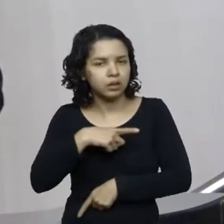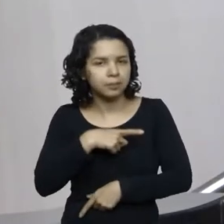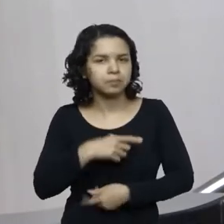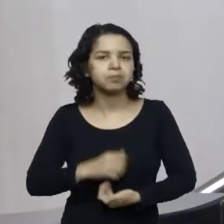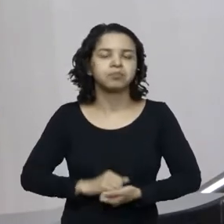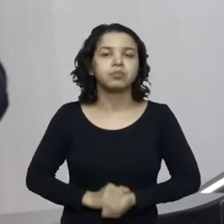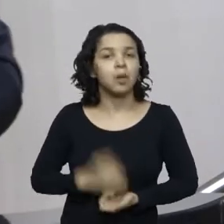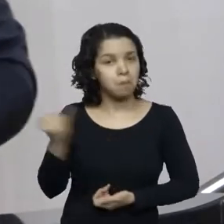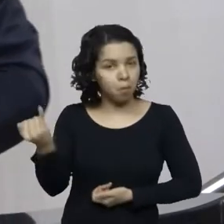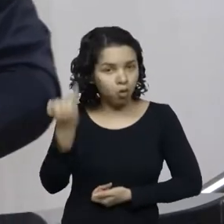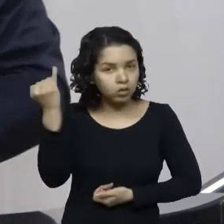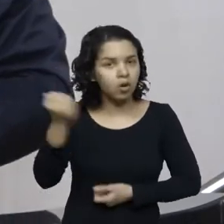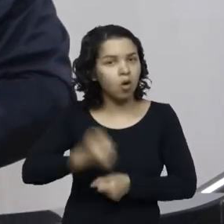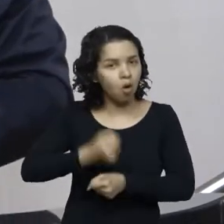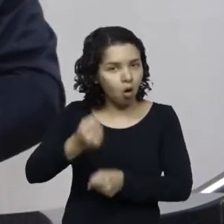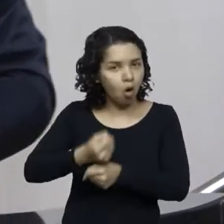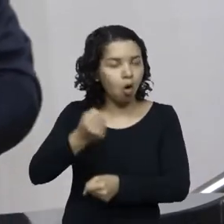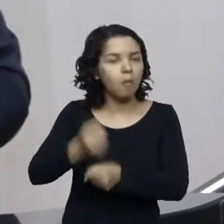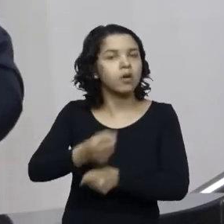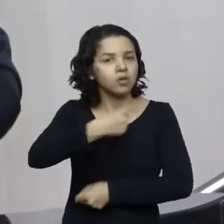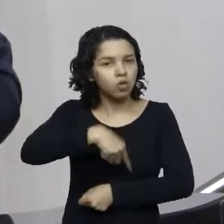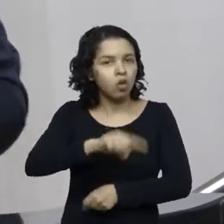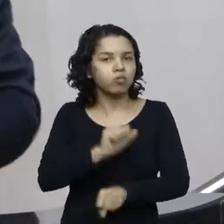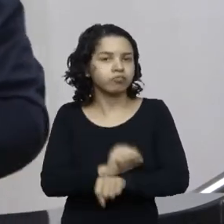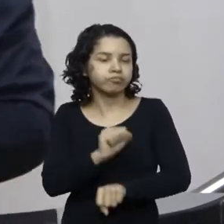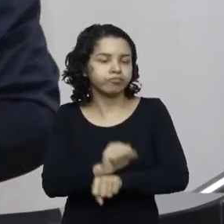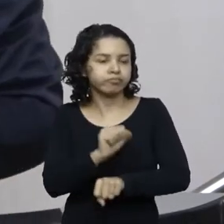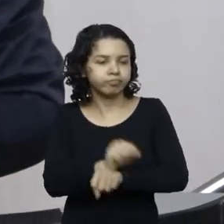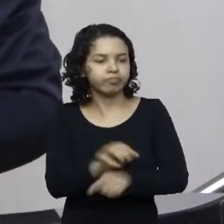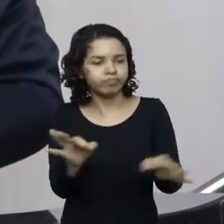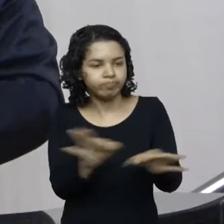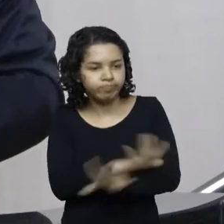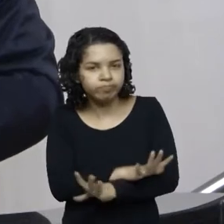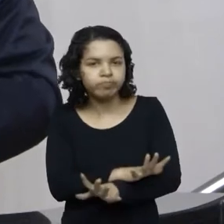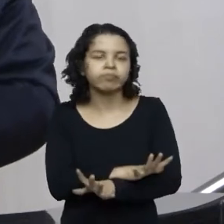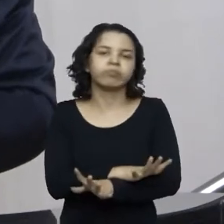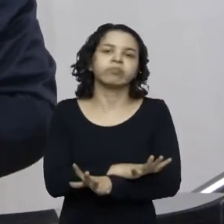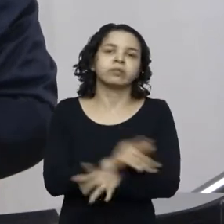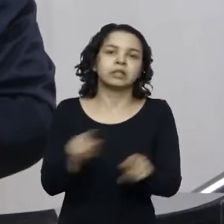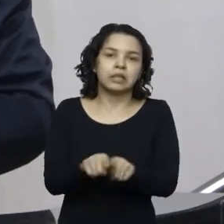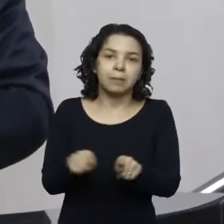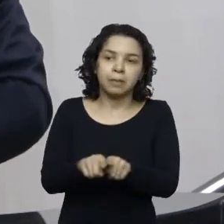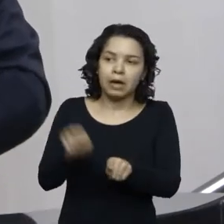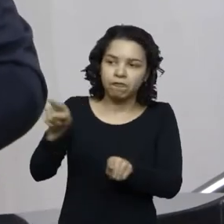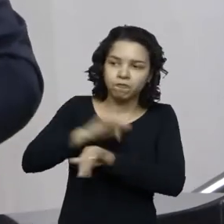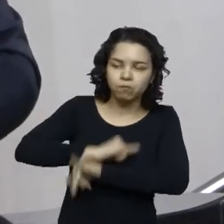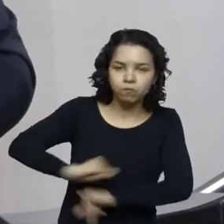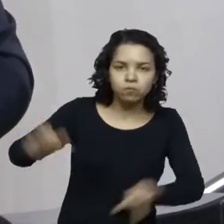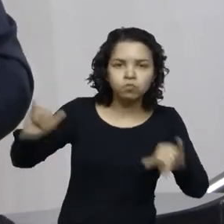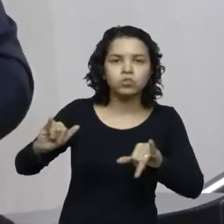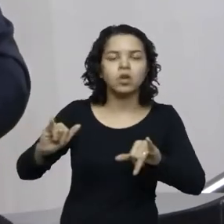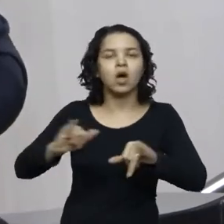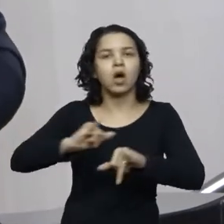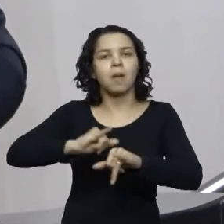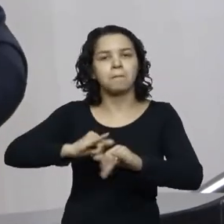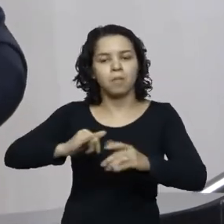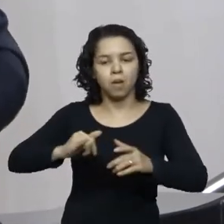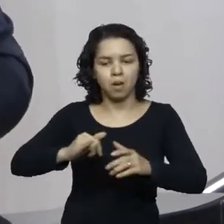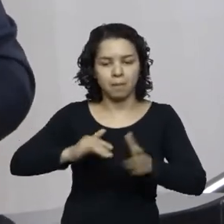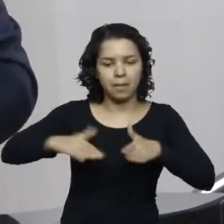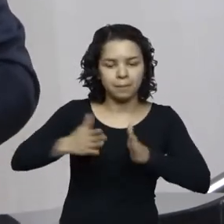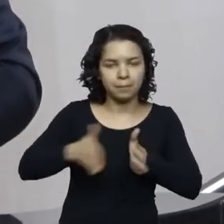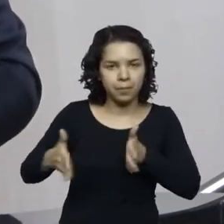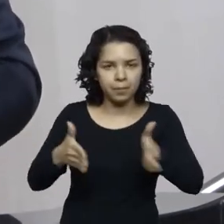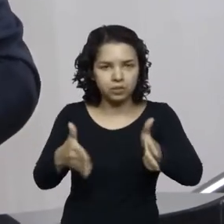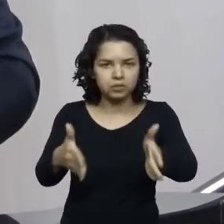importante obra que a gente realmente está ansioso para que saia do papel. Nós temos aí agora o anúncio da pavimentação do Morro do Encano na Velha Central, nós temos o anúncio da